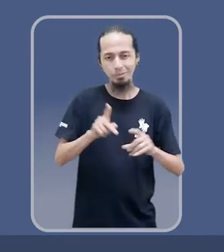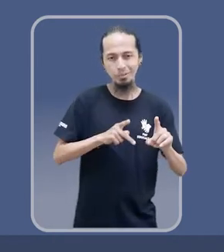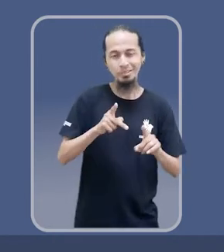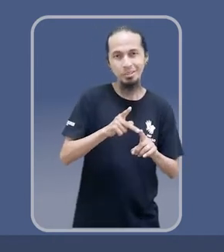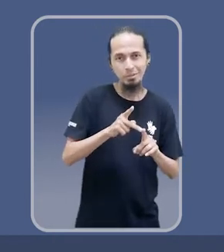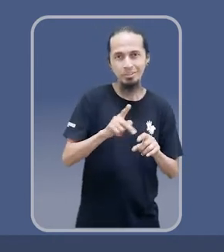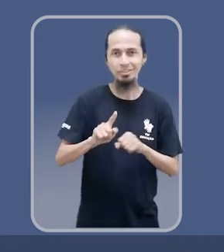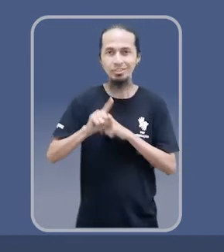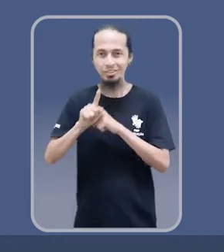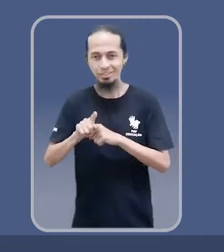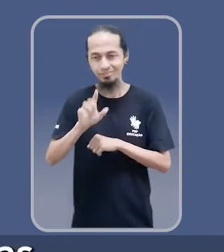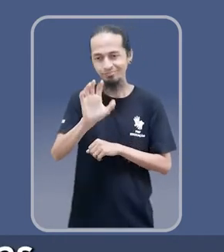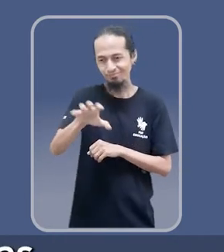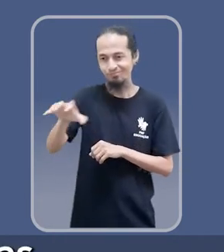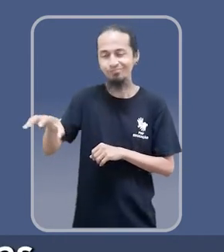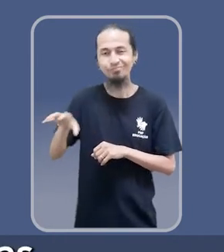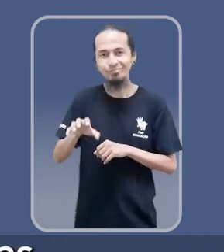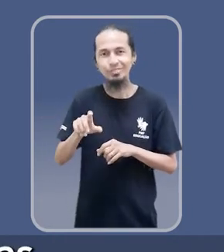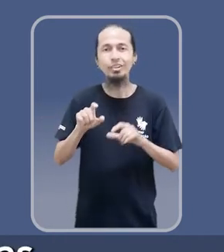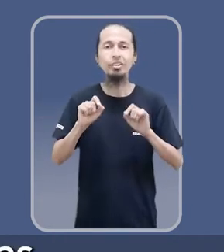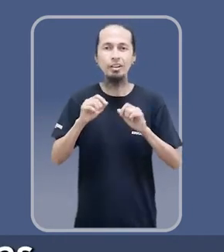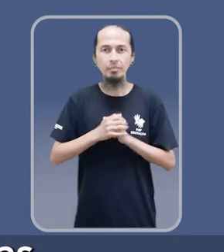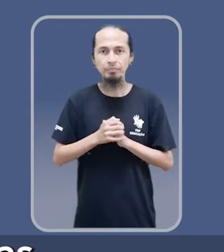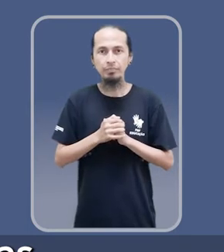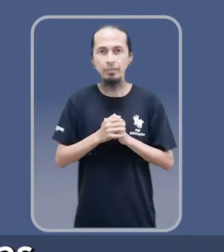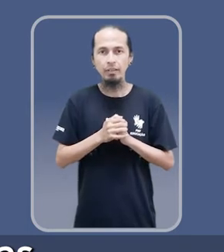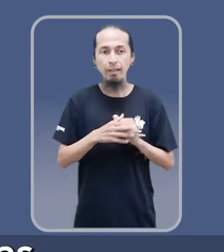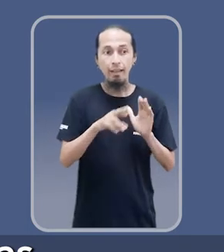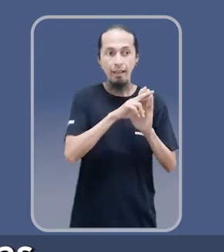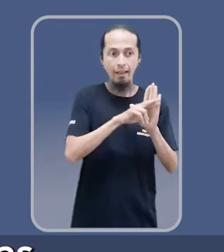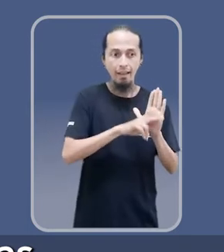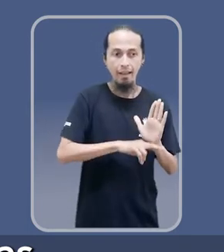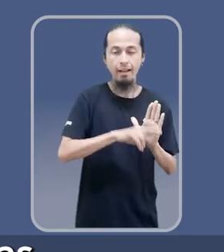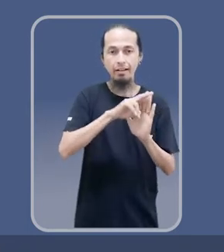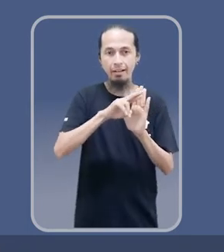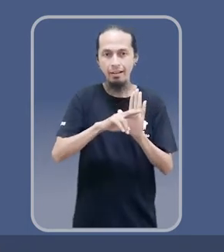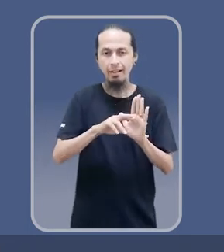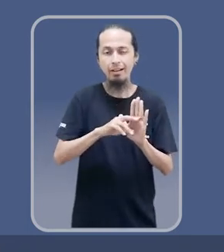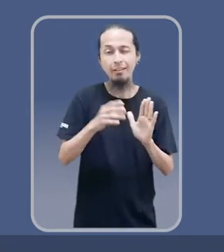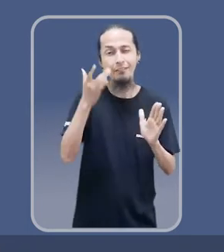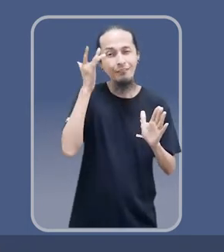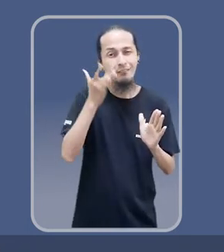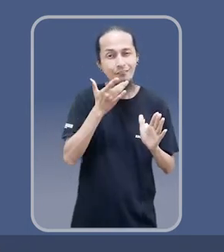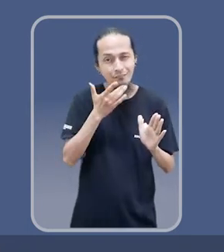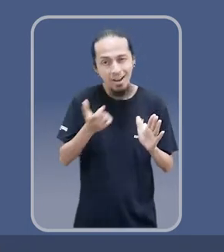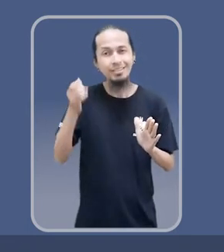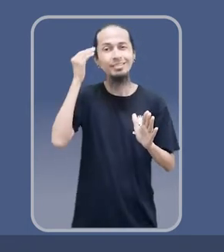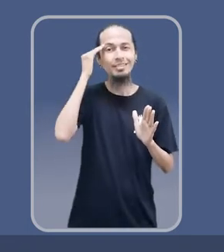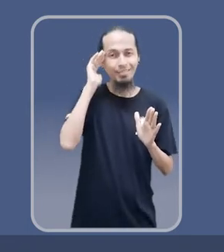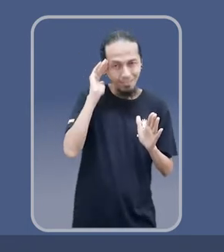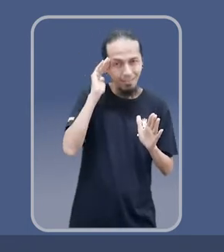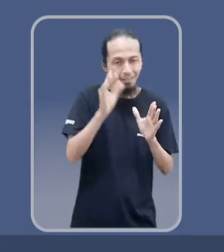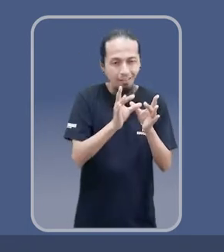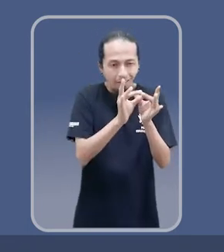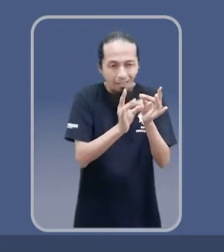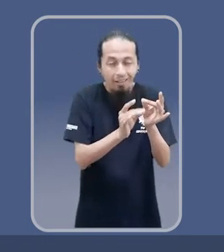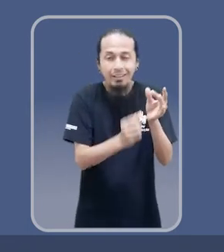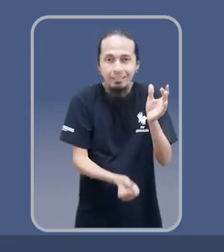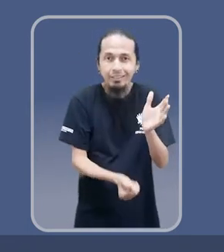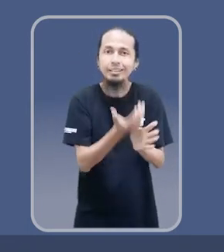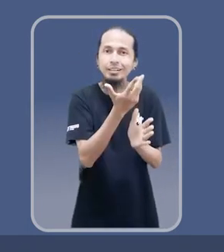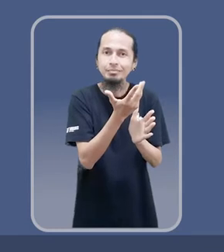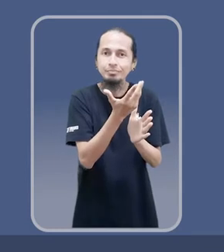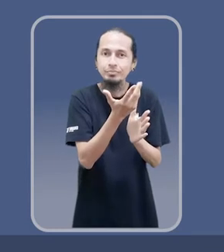gestão territorial é criar e efetivar regras mais claras para que a gente consiga fazer uma interpretação de